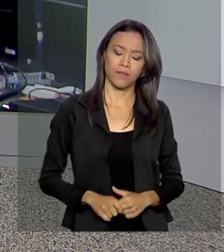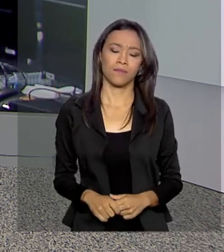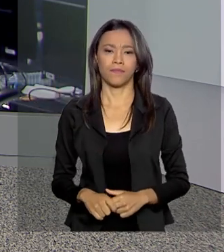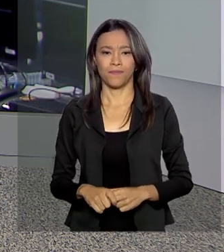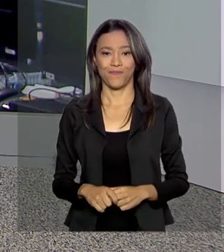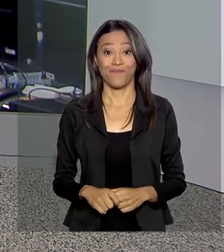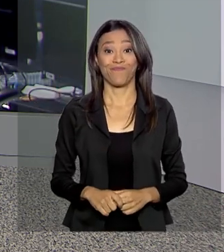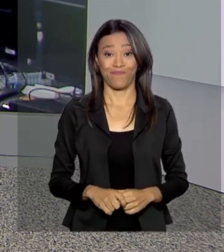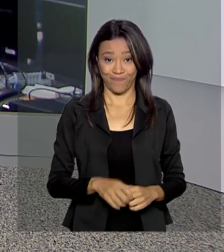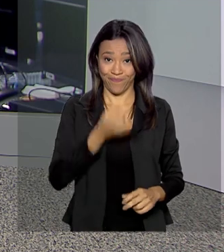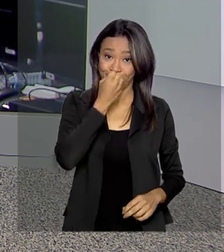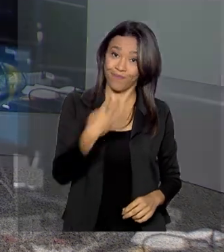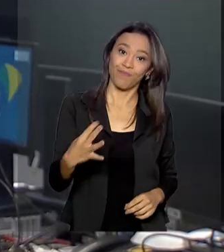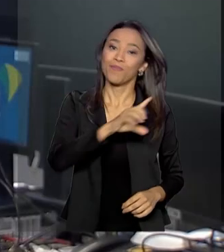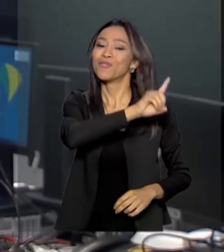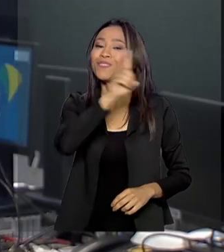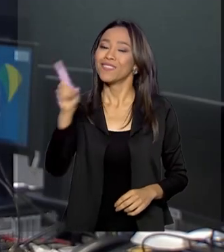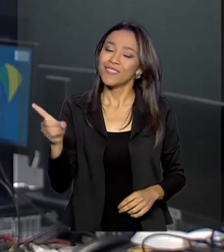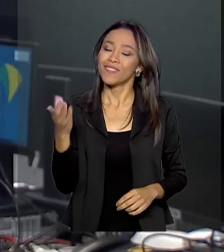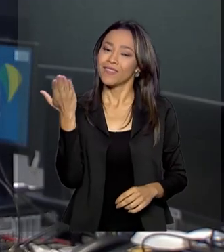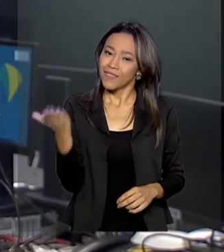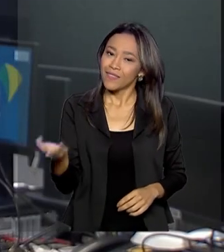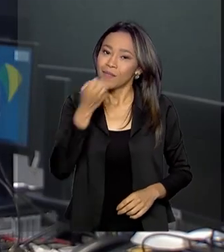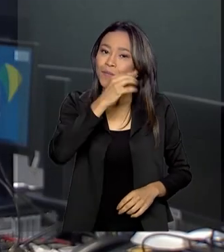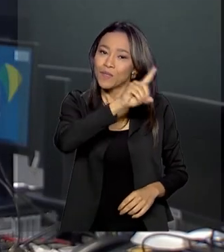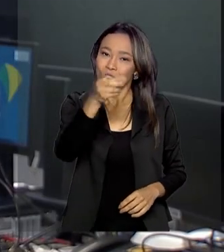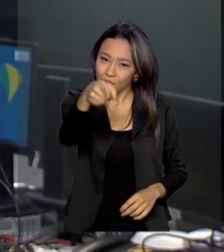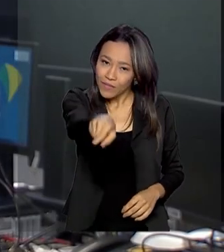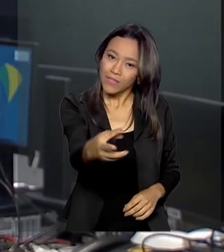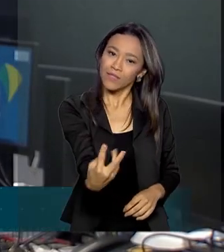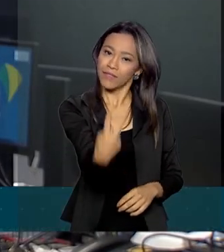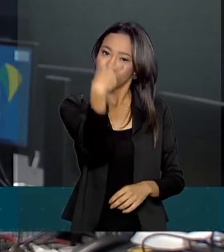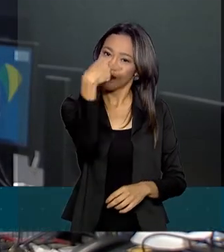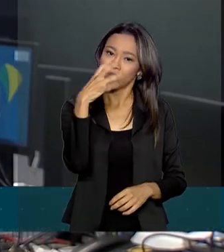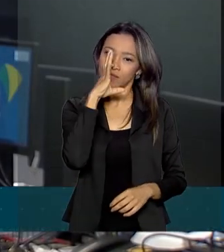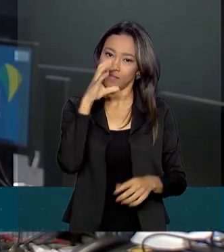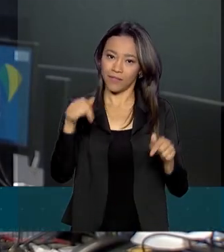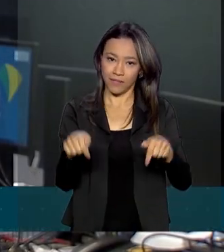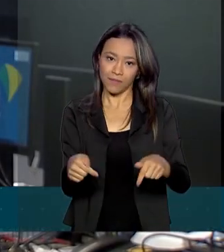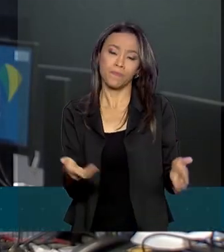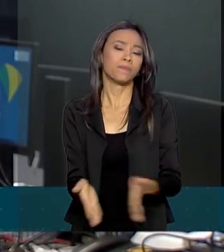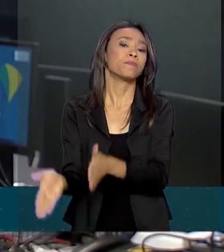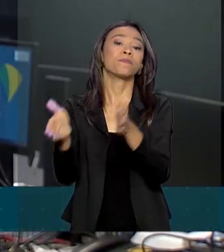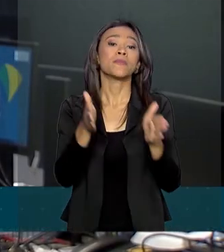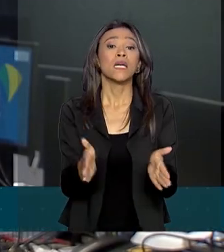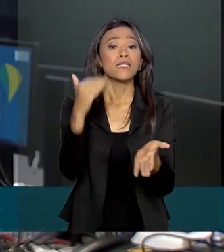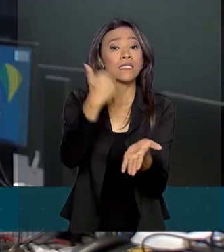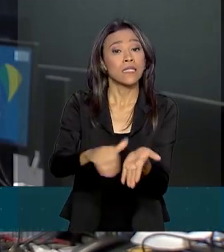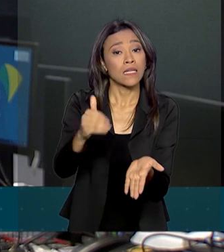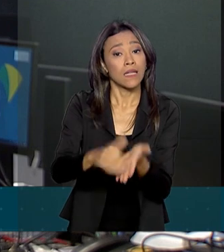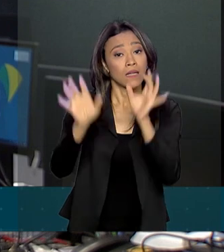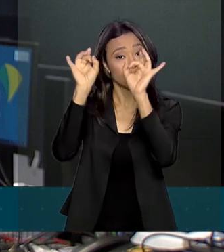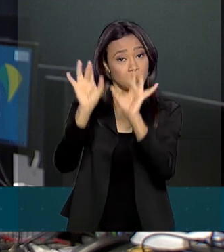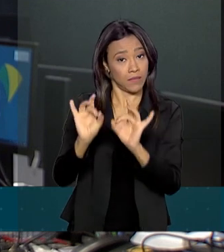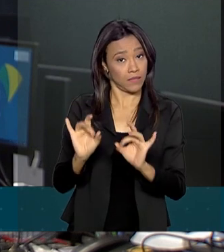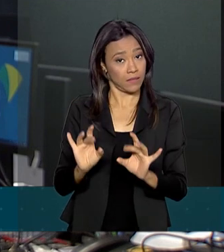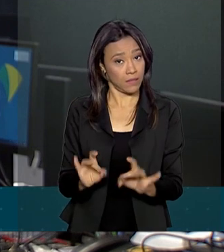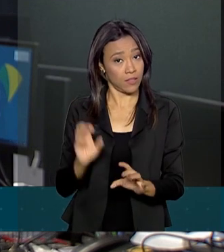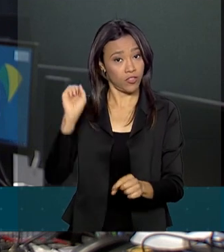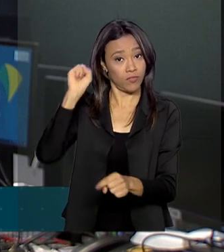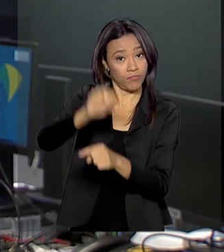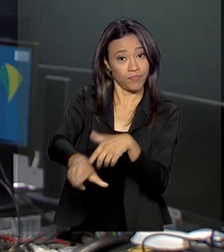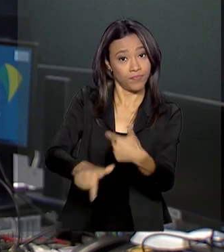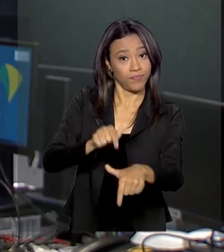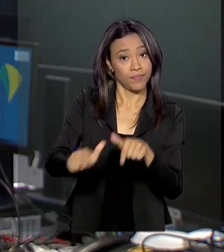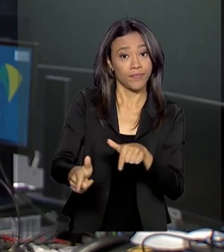Bom dia, Mara. Bom dia a você que acompanha o Brasil em Dia. O secretário especial de produtividade, emprego e competitividade do